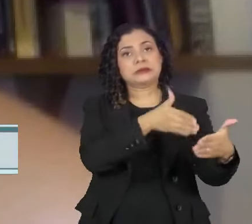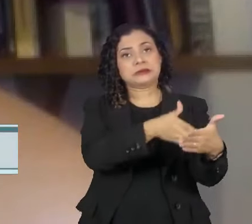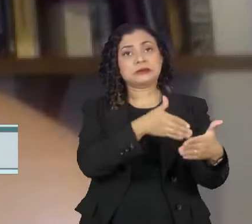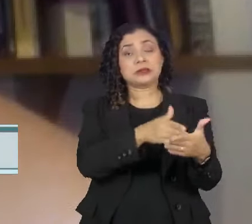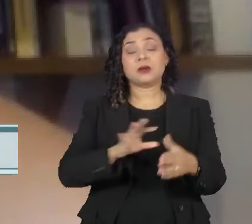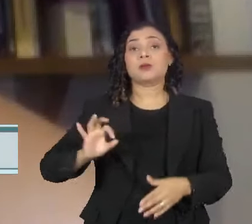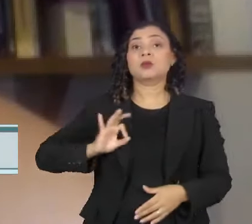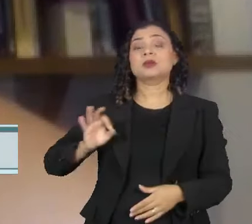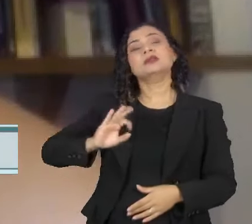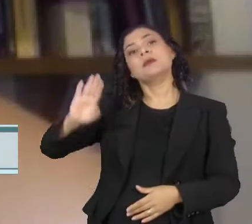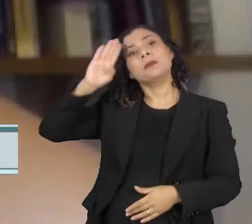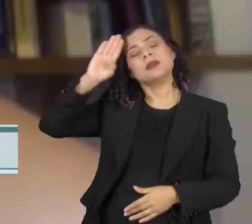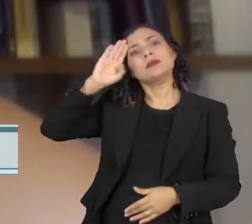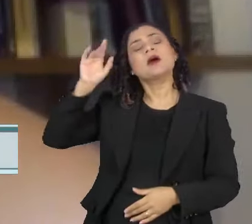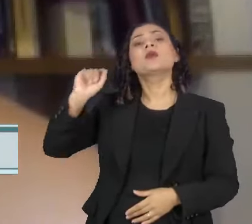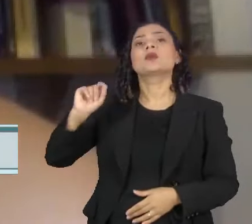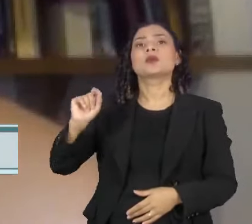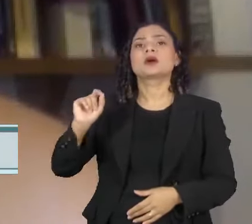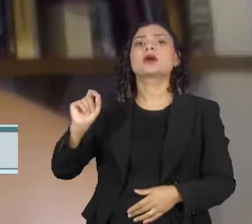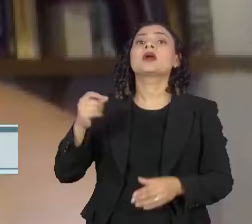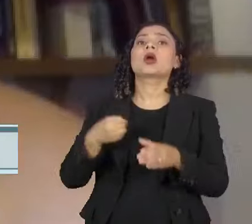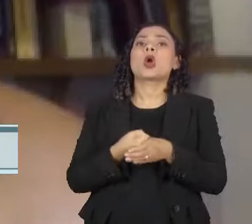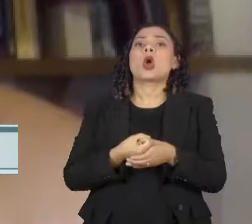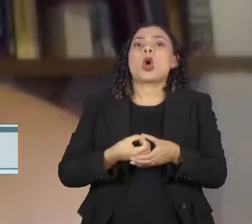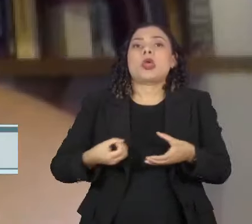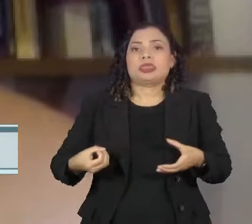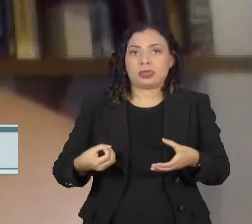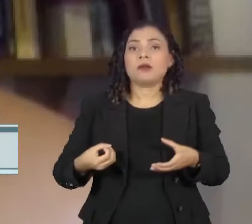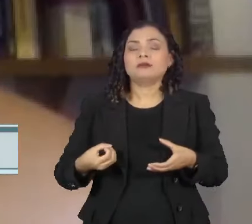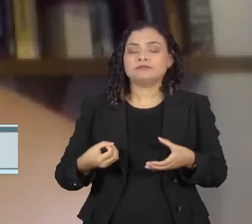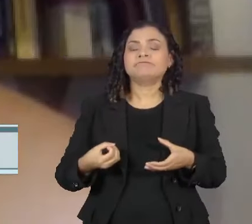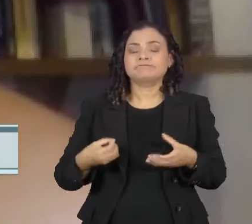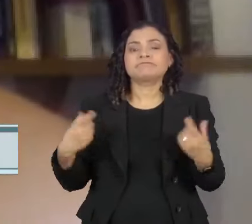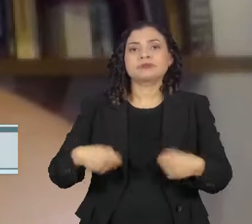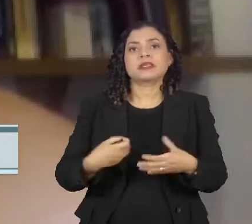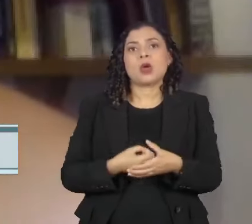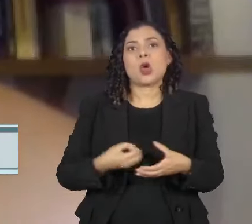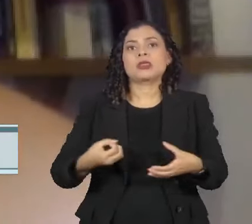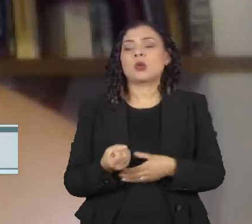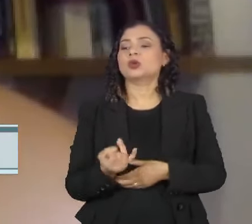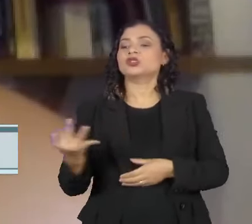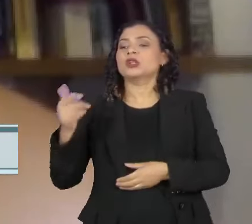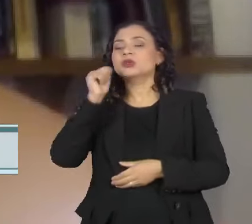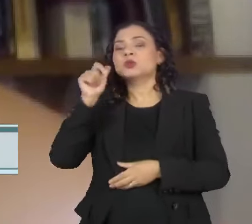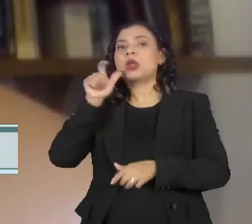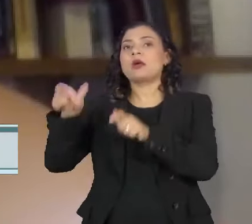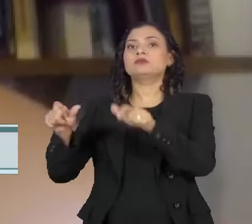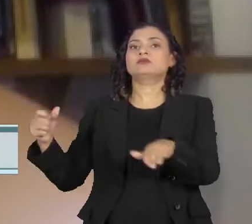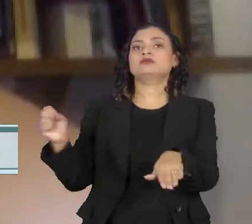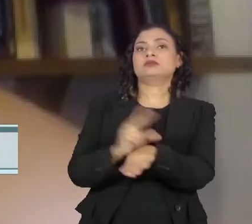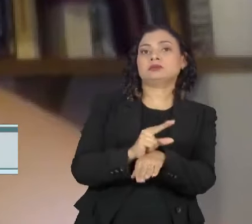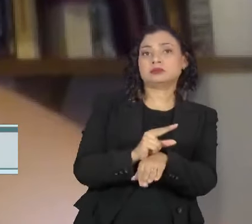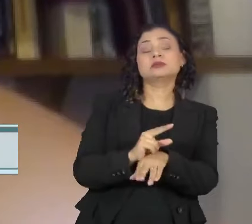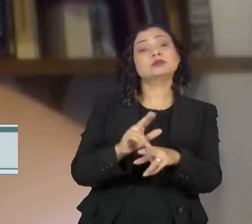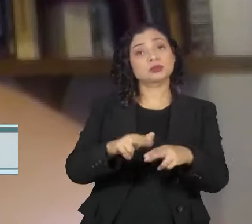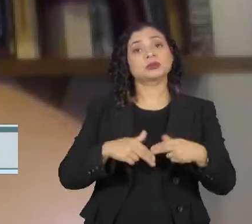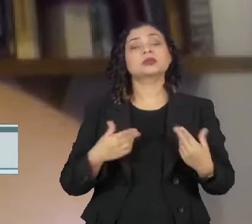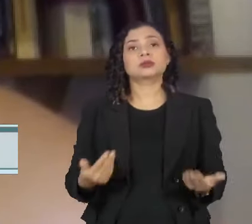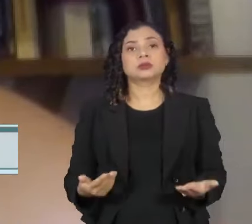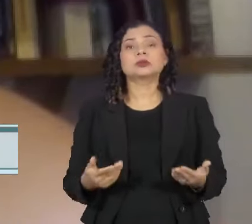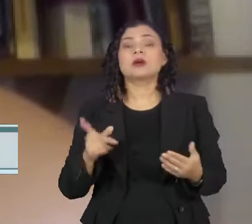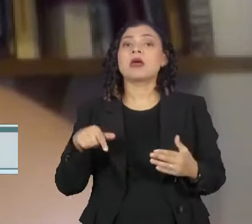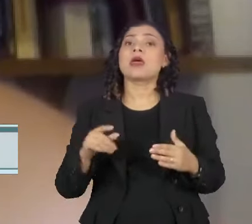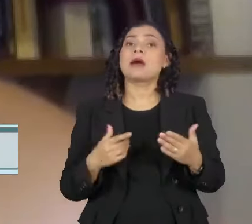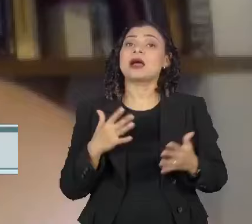militares adotarem a cota mínima de ingresso das mulheres como um teto, como um